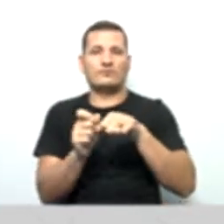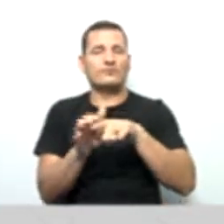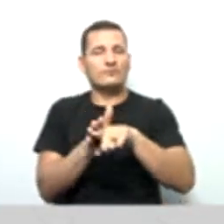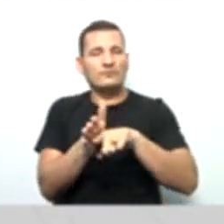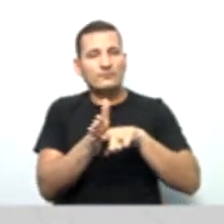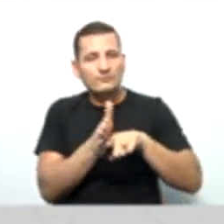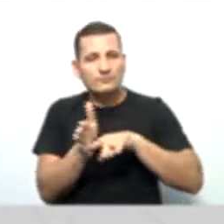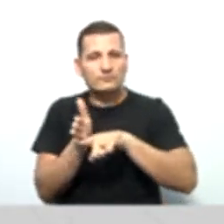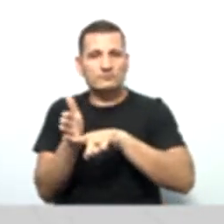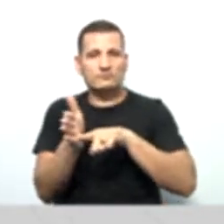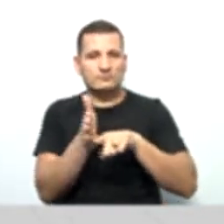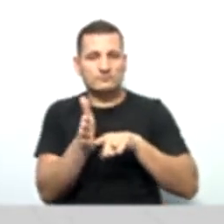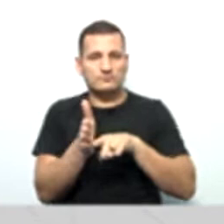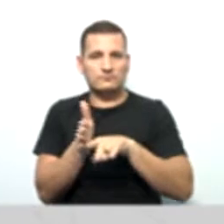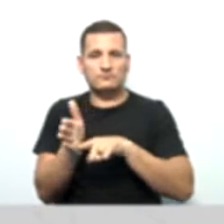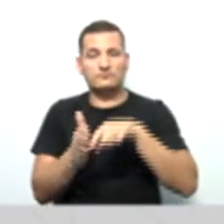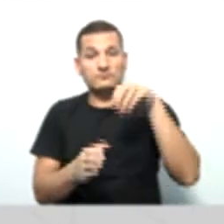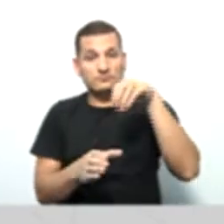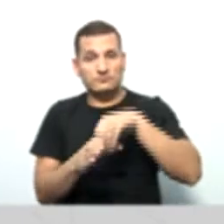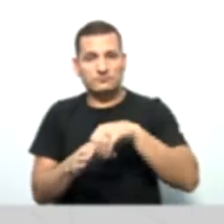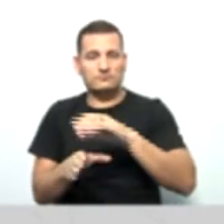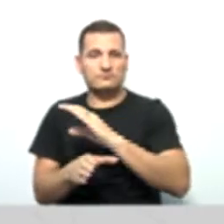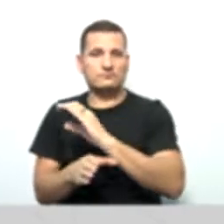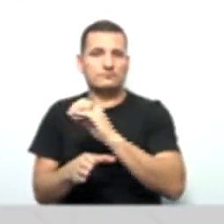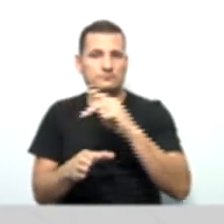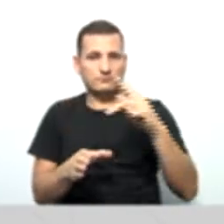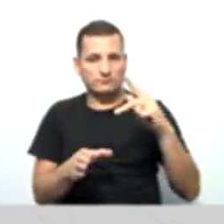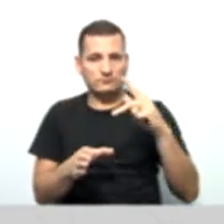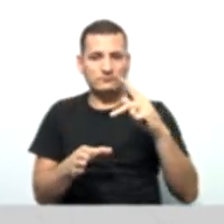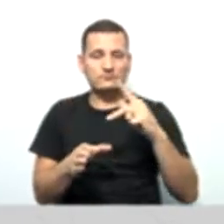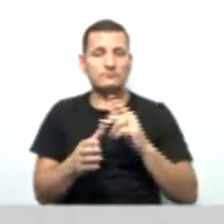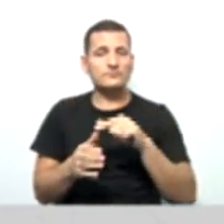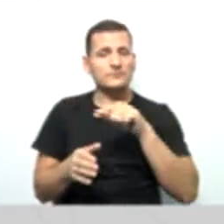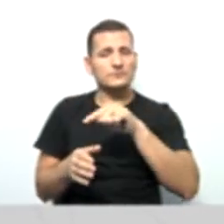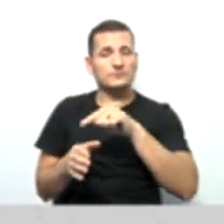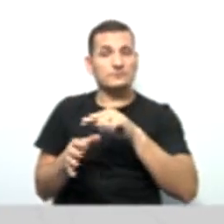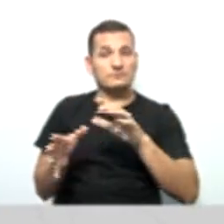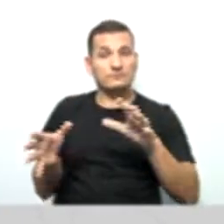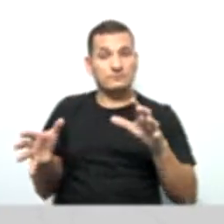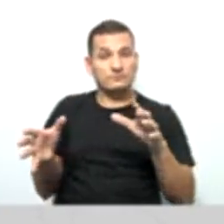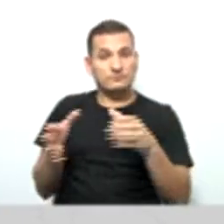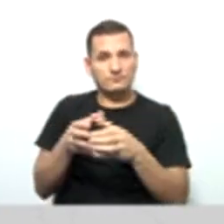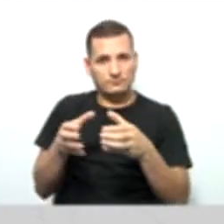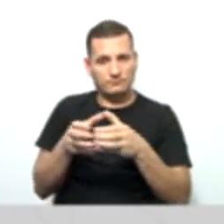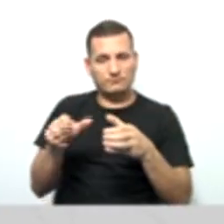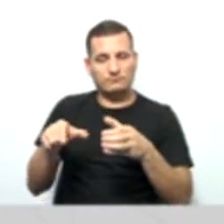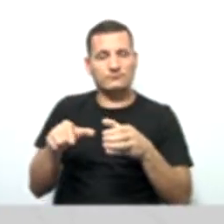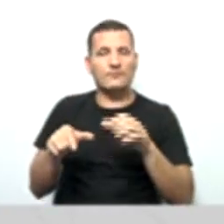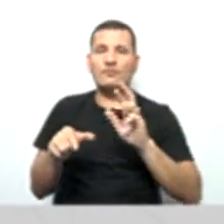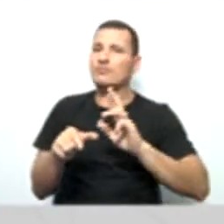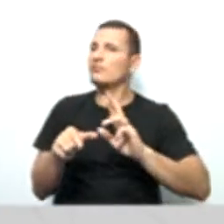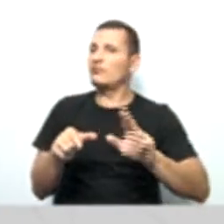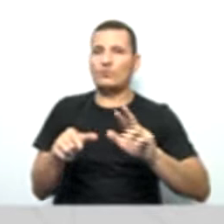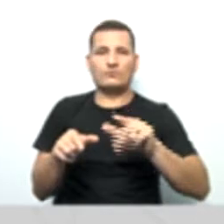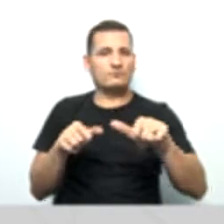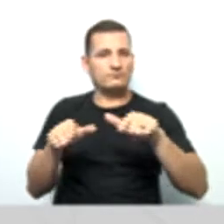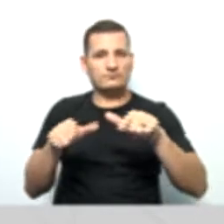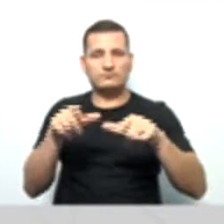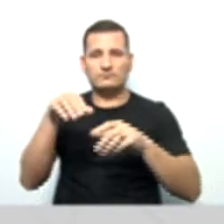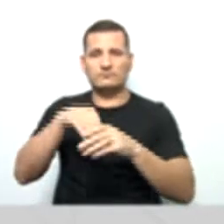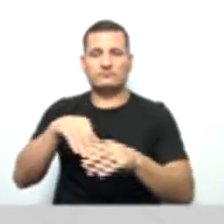auditoria dentro da cooperativa. Essa equipe, lembrando, ela não trabalha na